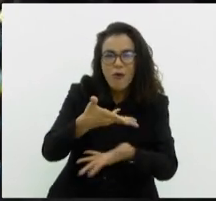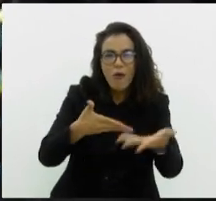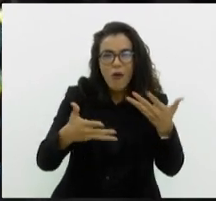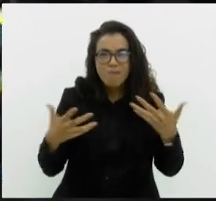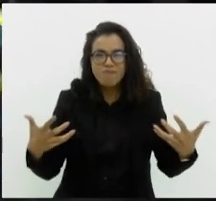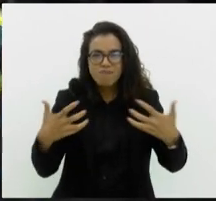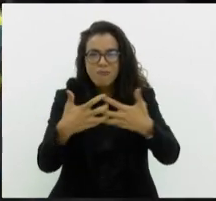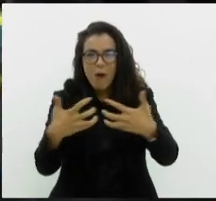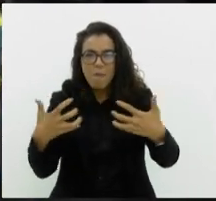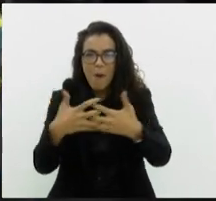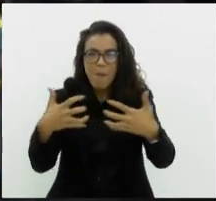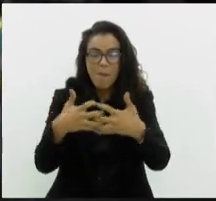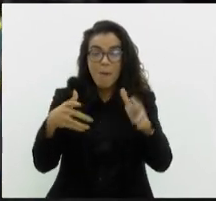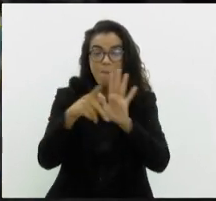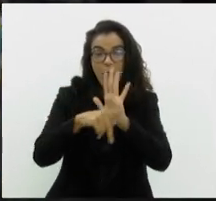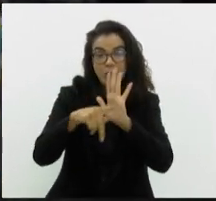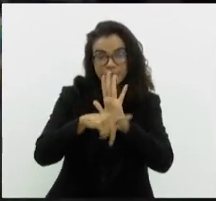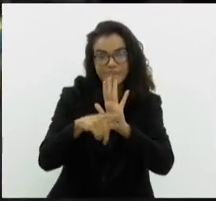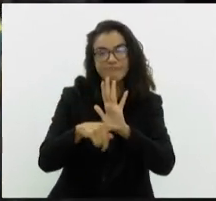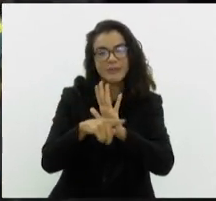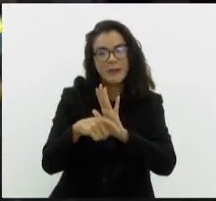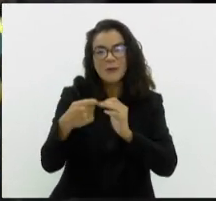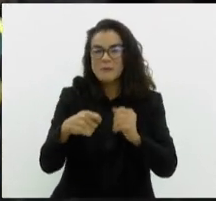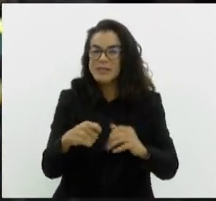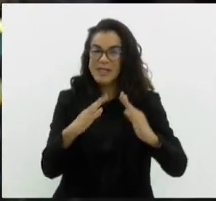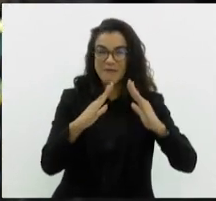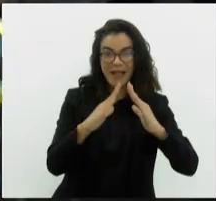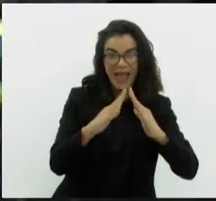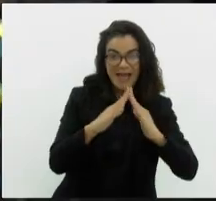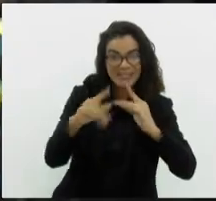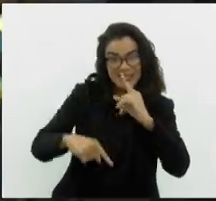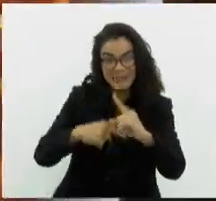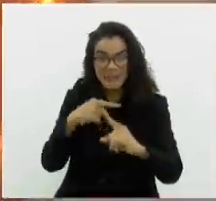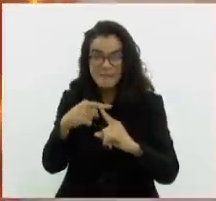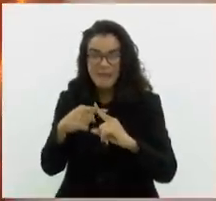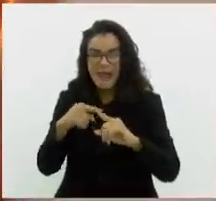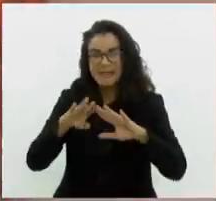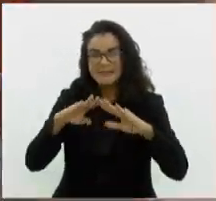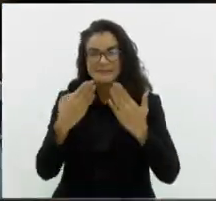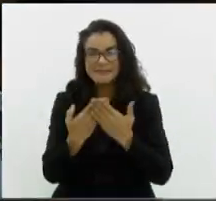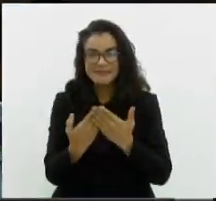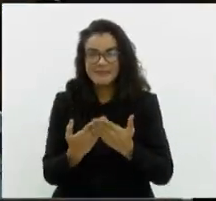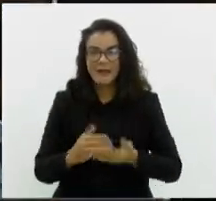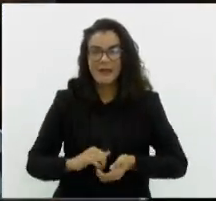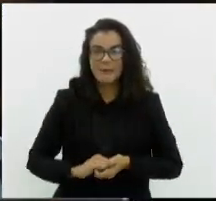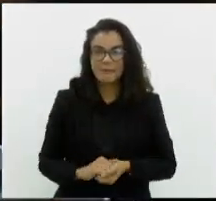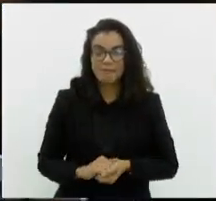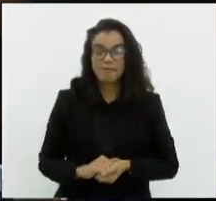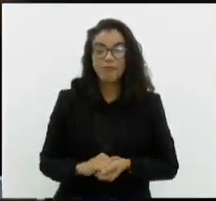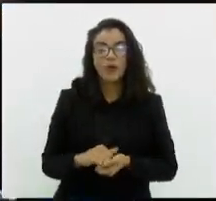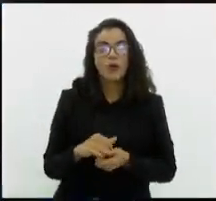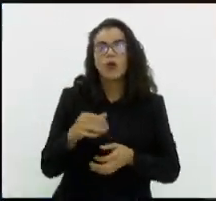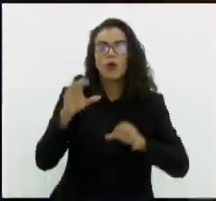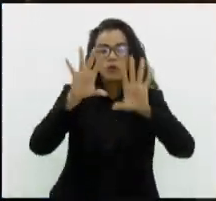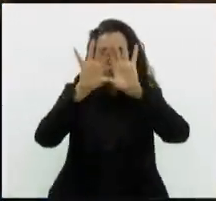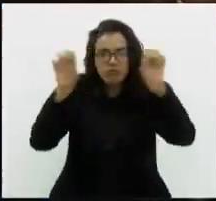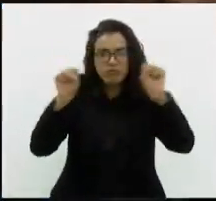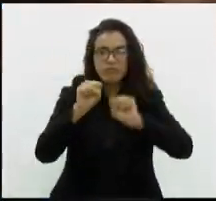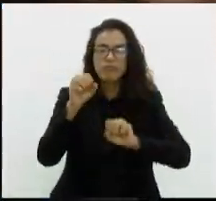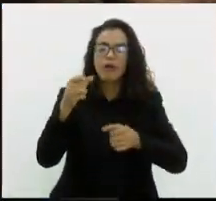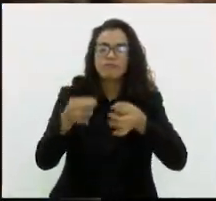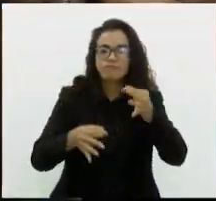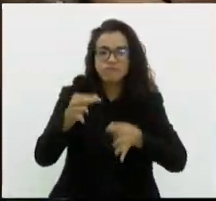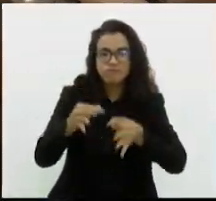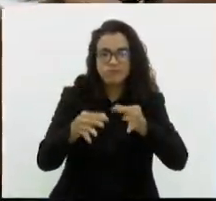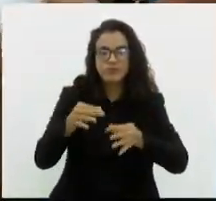dos ótimos projetos que tem na cidade e que estavam precisando de uma casa. Eu acho que essa aqui pode ser essa casa. O Tribunal Regional Eleitoral do Rio de Janeiro